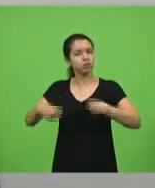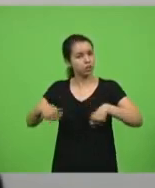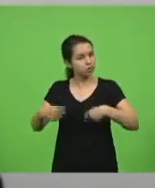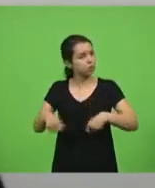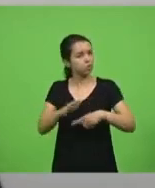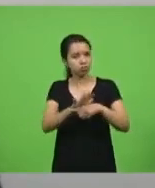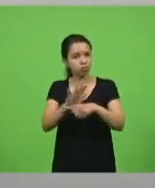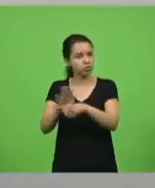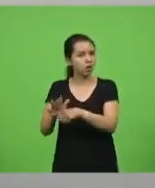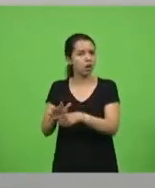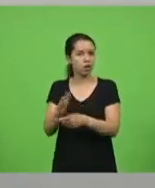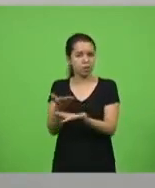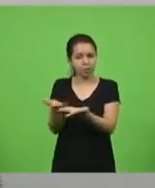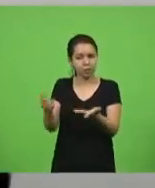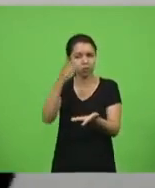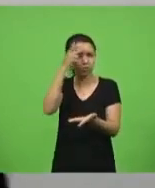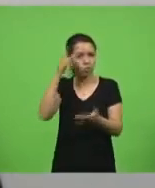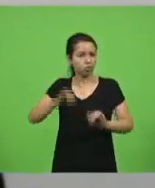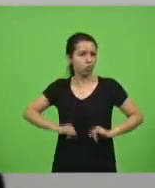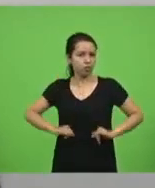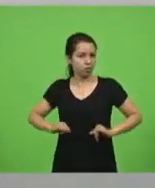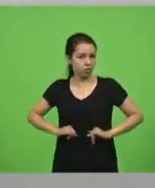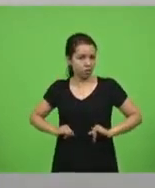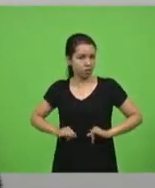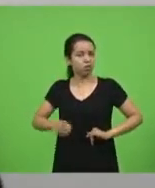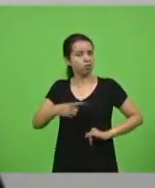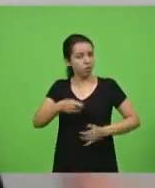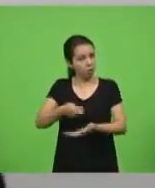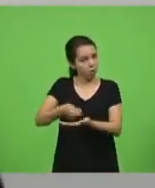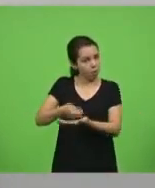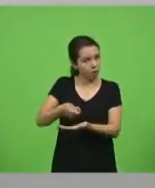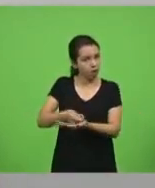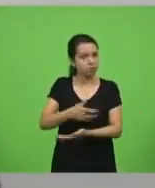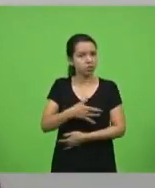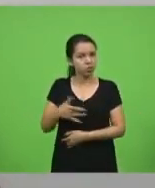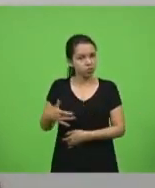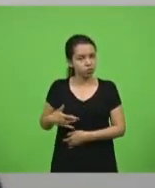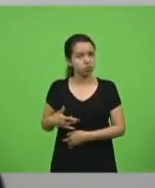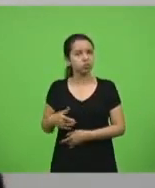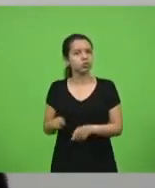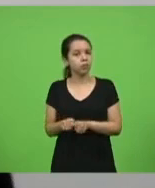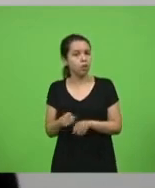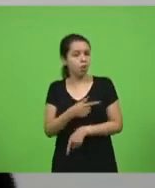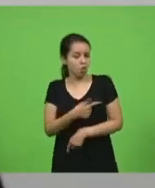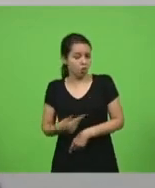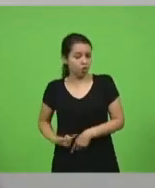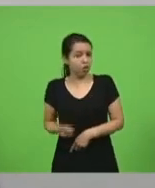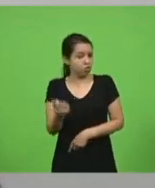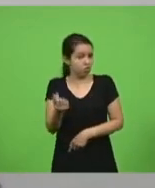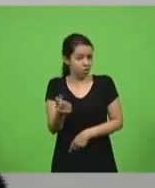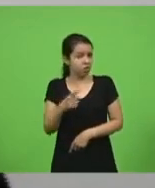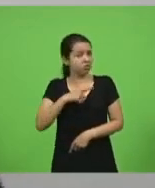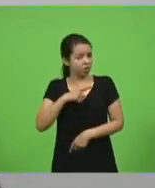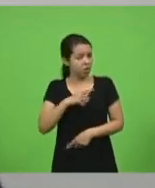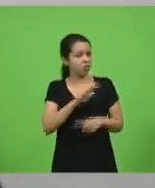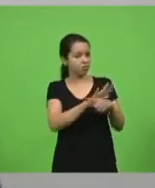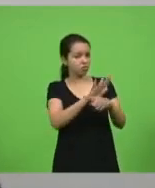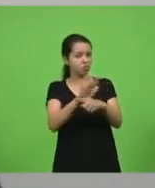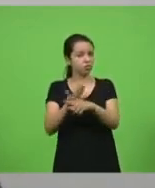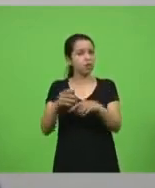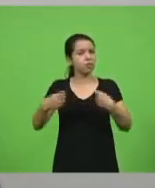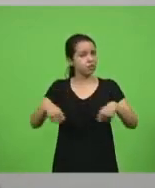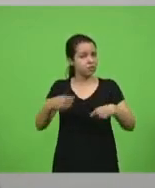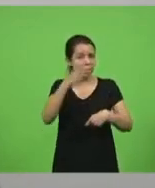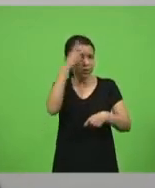que estão sofrendo, vamos cobrar toda essa questão da saúde e o Caixa dos governos tem que ajudar as pessoas que estão passando